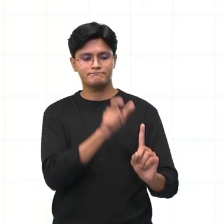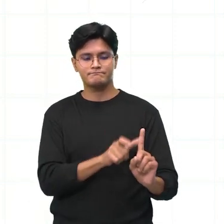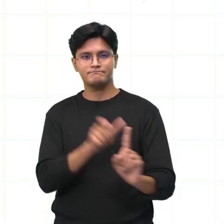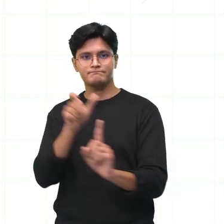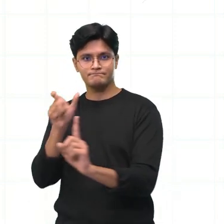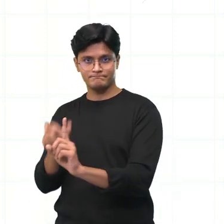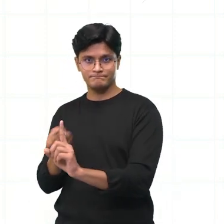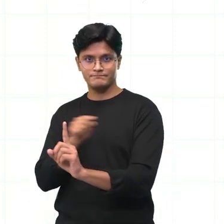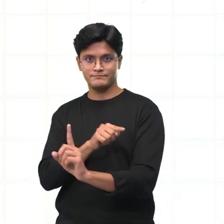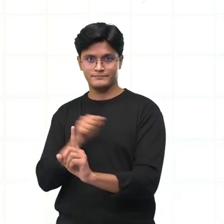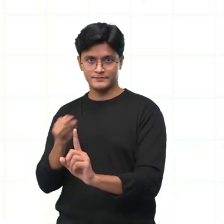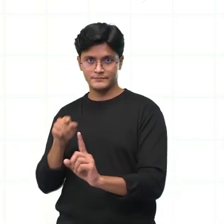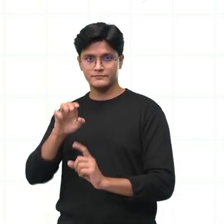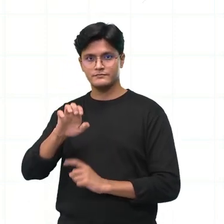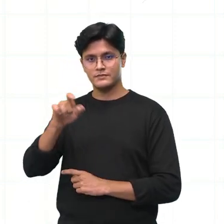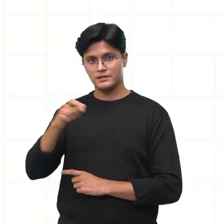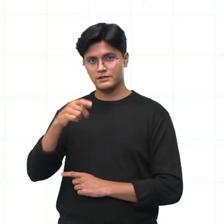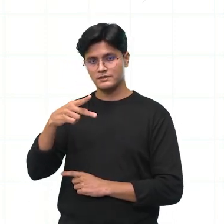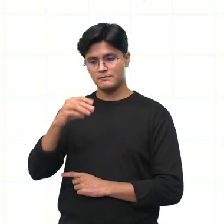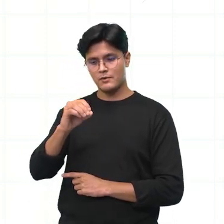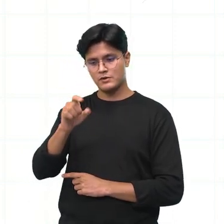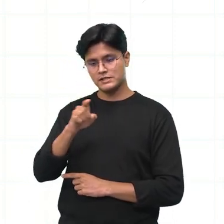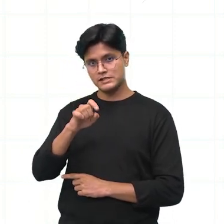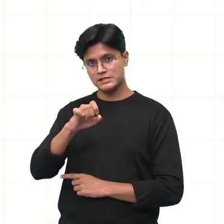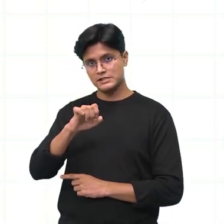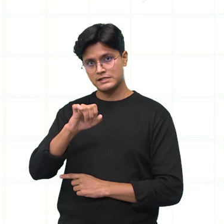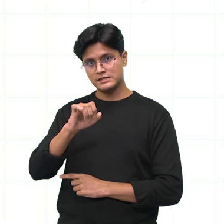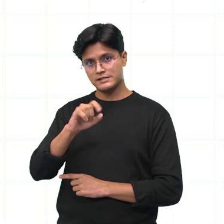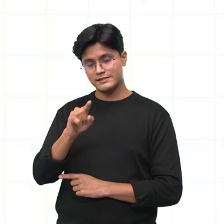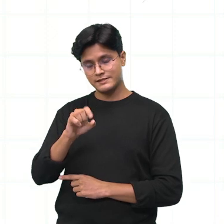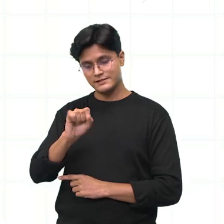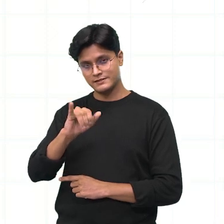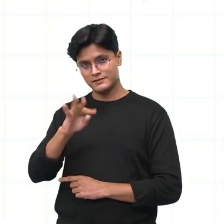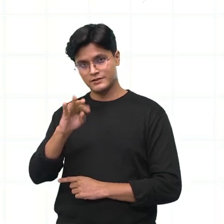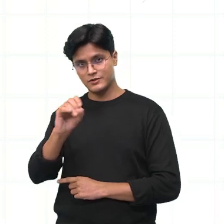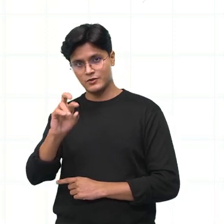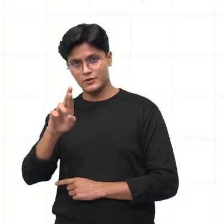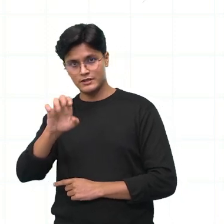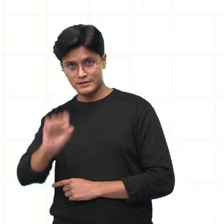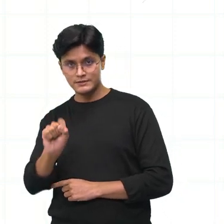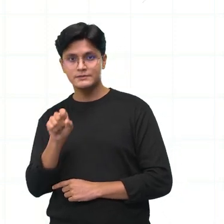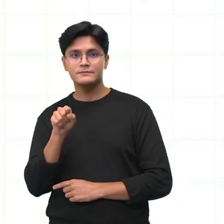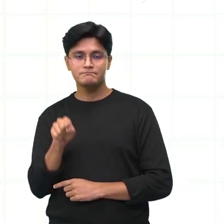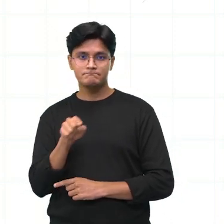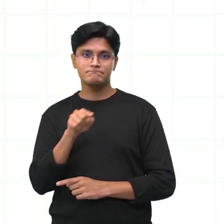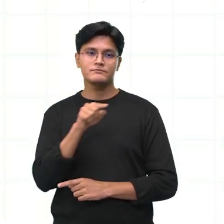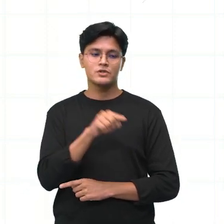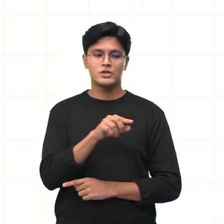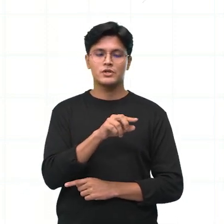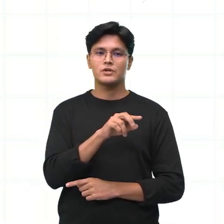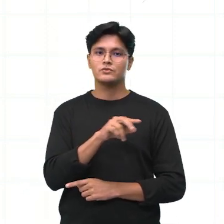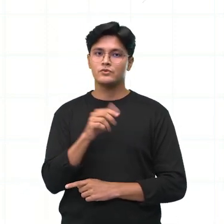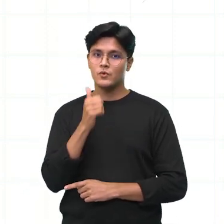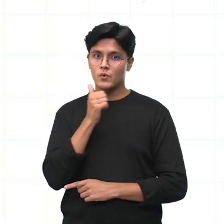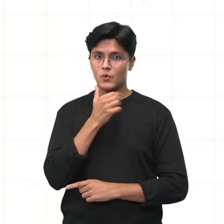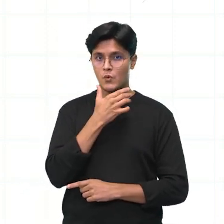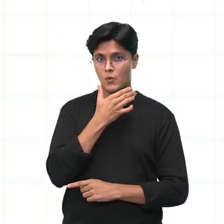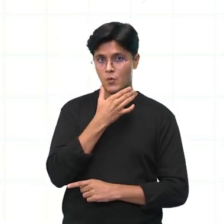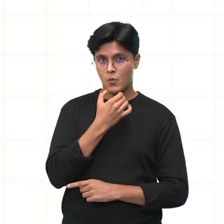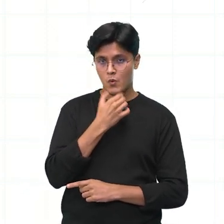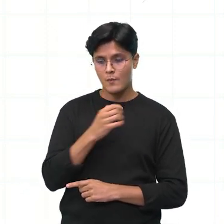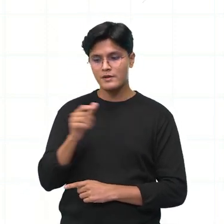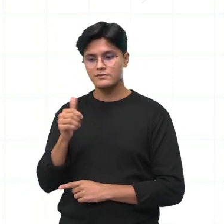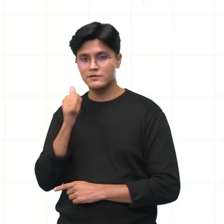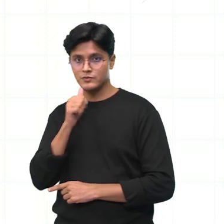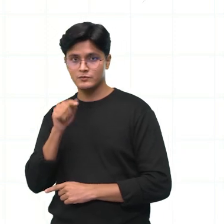viram lá, né, que primeiro apresentou o Rodrigo e depois a Vanessa se apresentou. Então, eles tiveram uma apresentação,